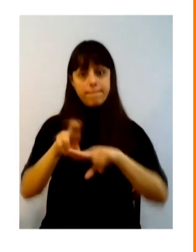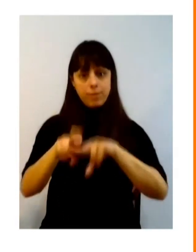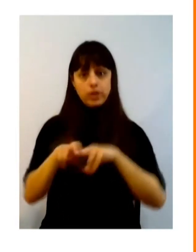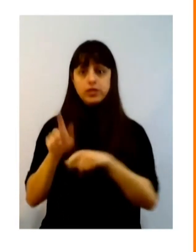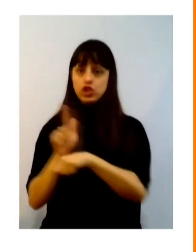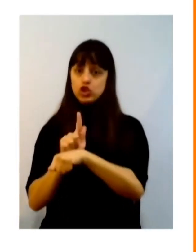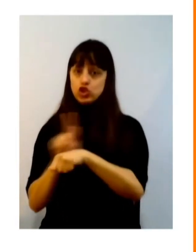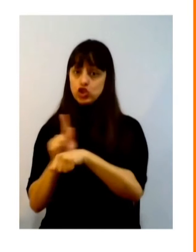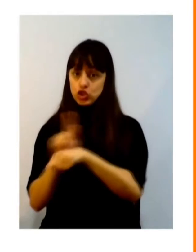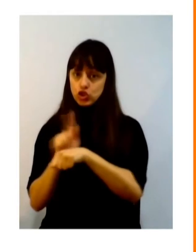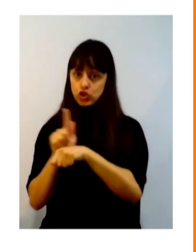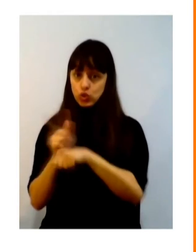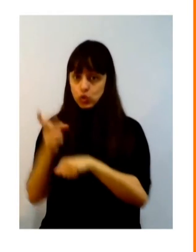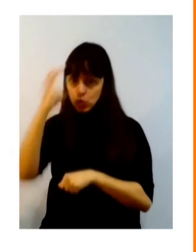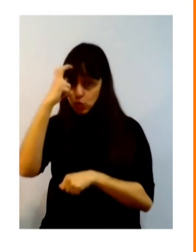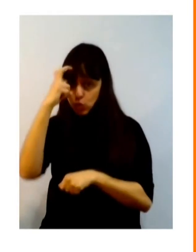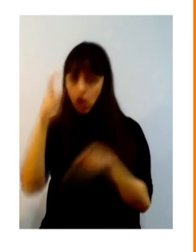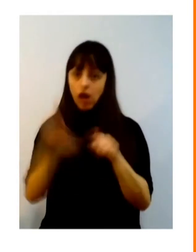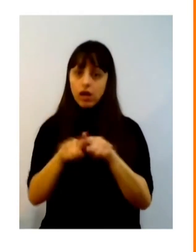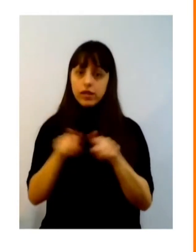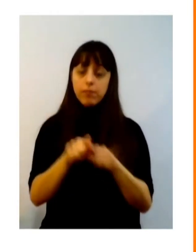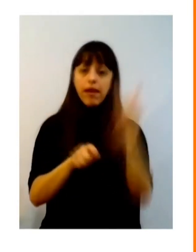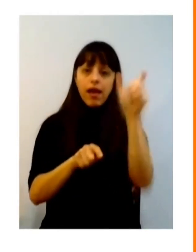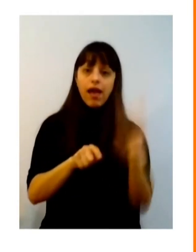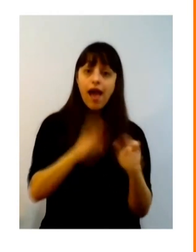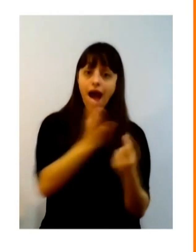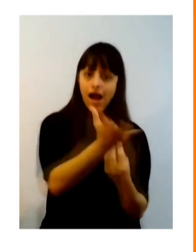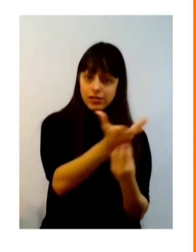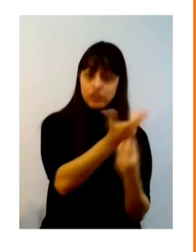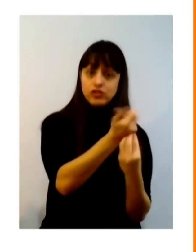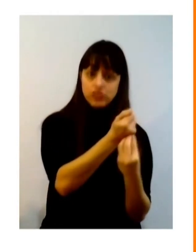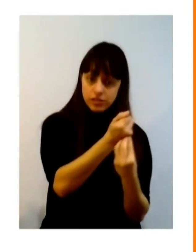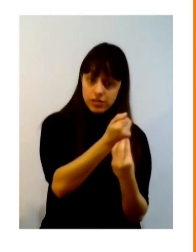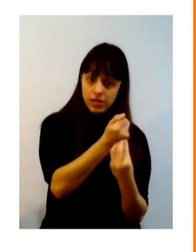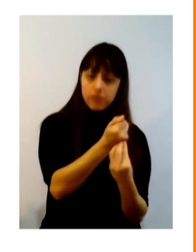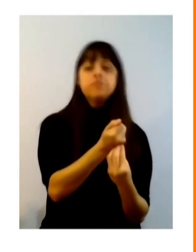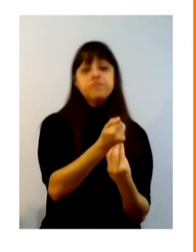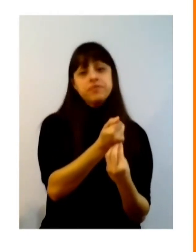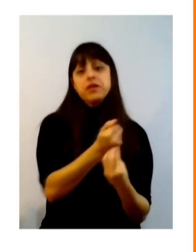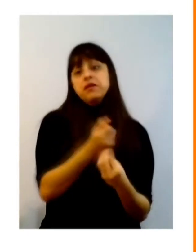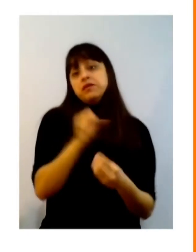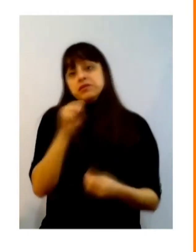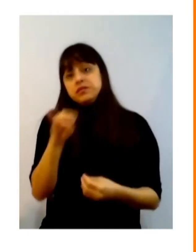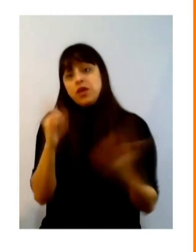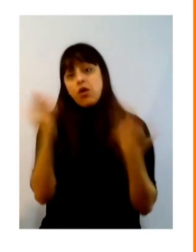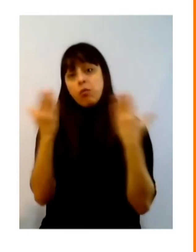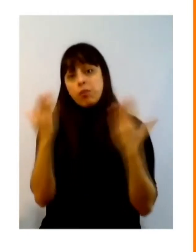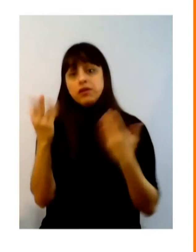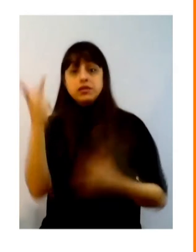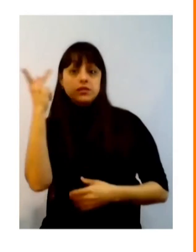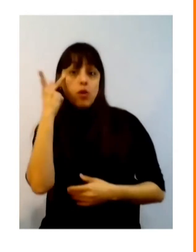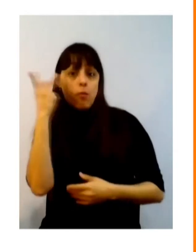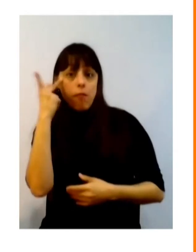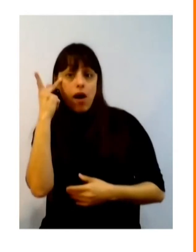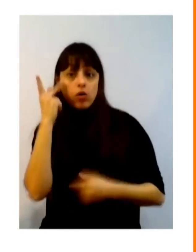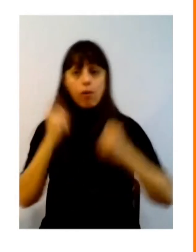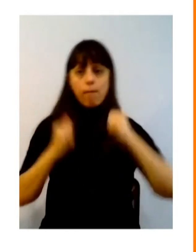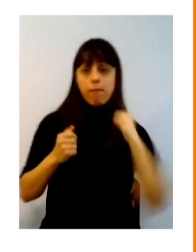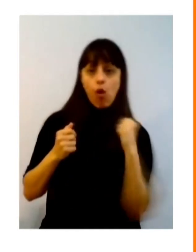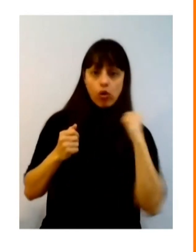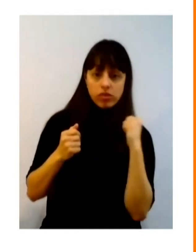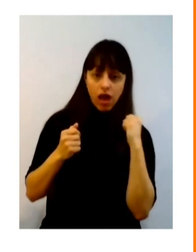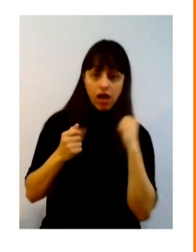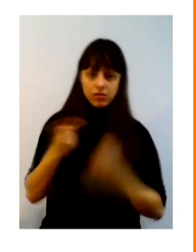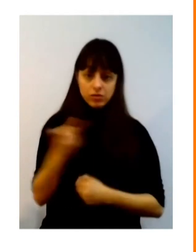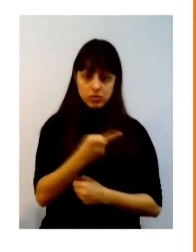E um gestor cultural ou um artista ou numa cidade que está em os márgenes ou em São Paulo